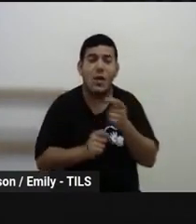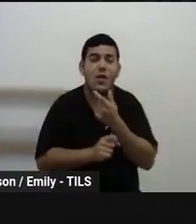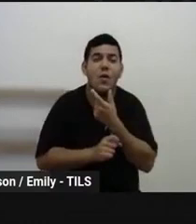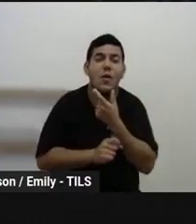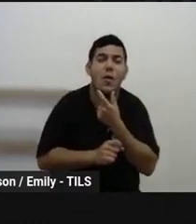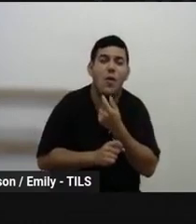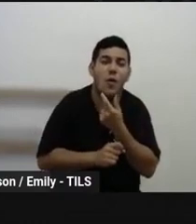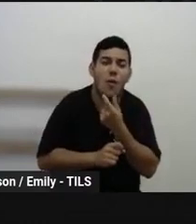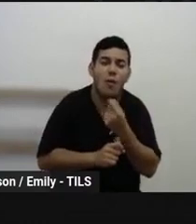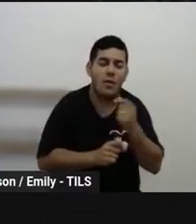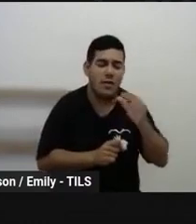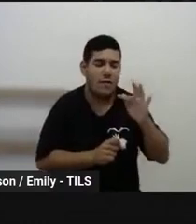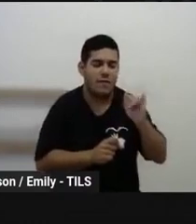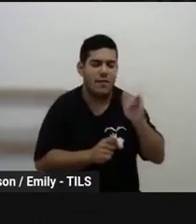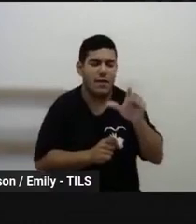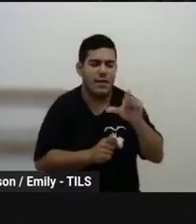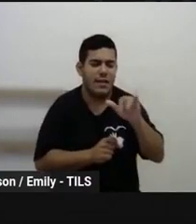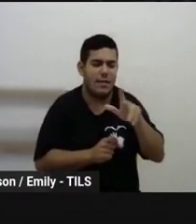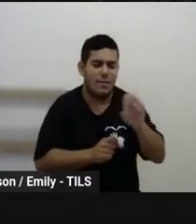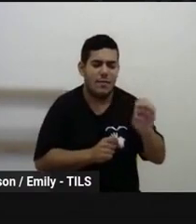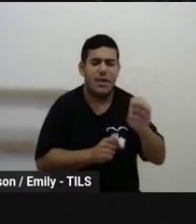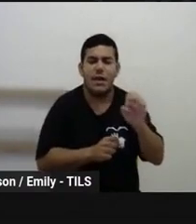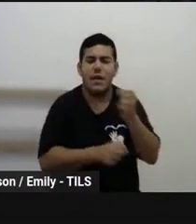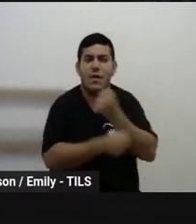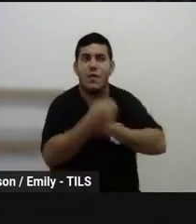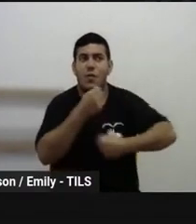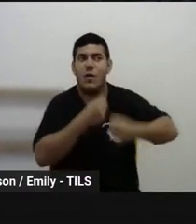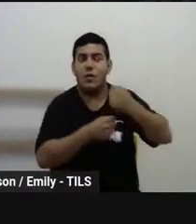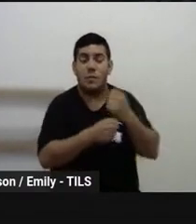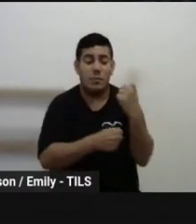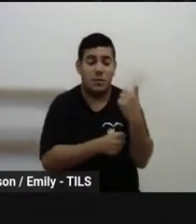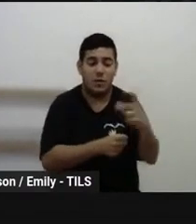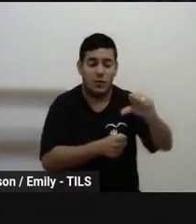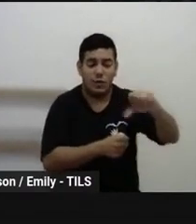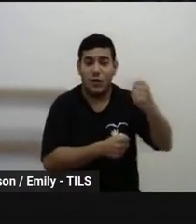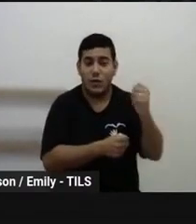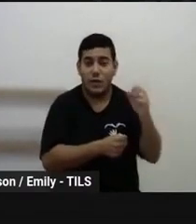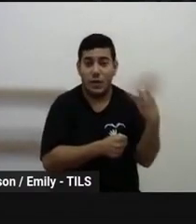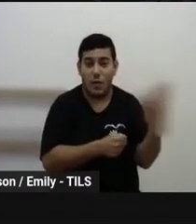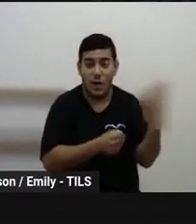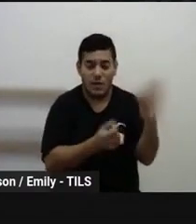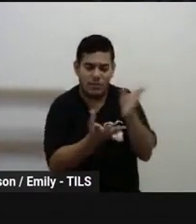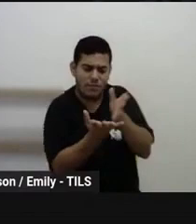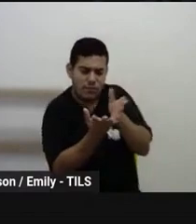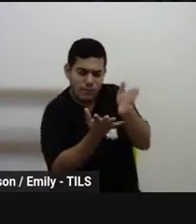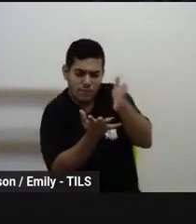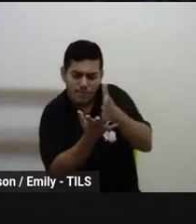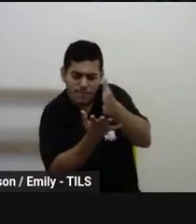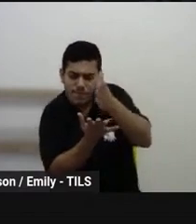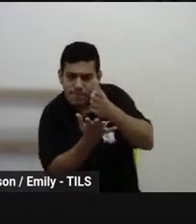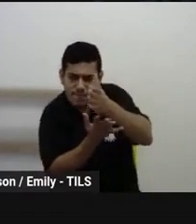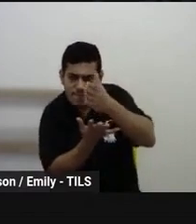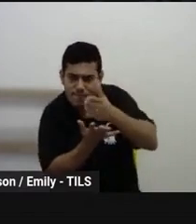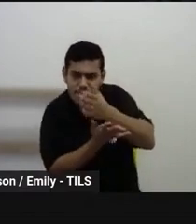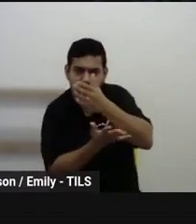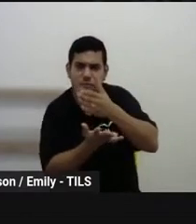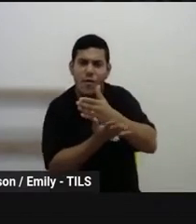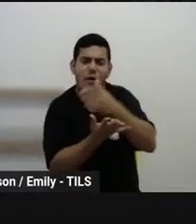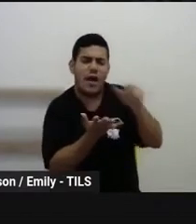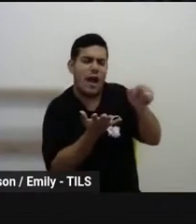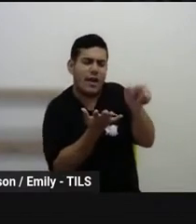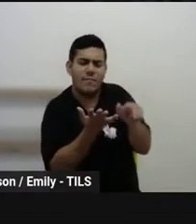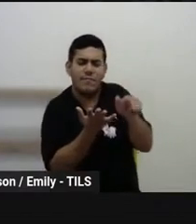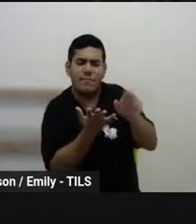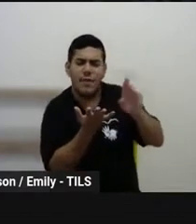lá em 1984, quando ele falava sobre o eixo da esperança, né? Ele disse que a